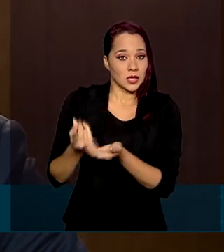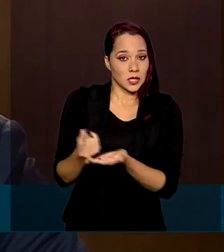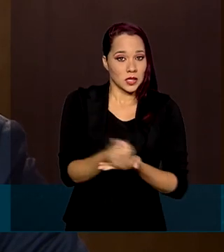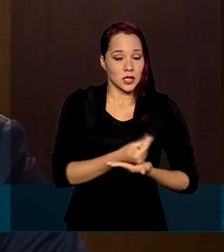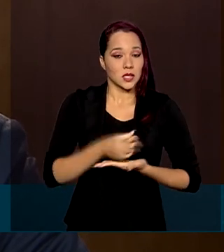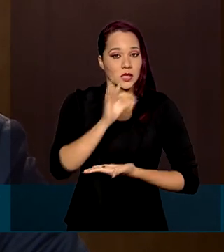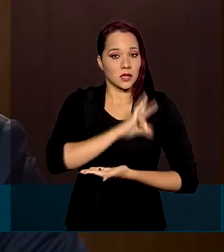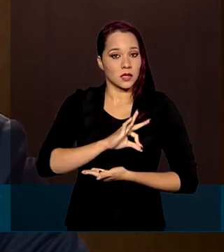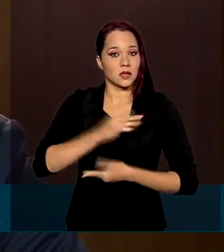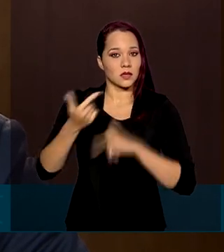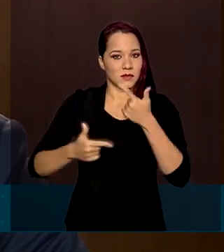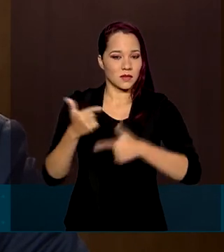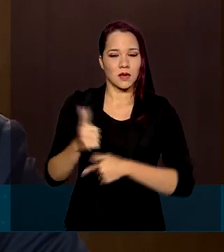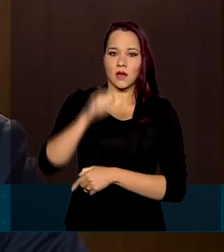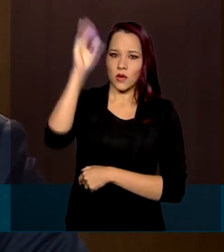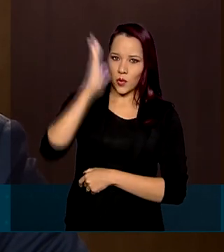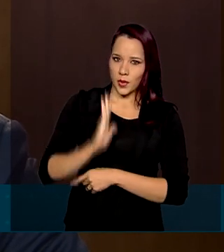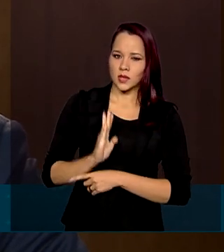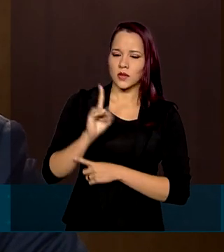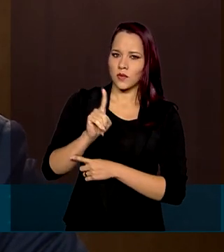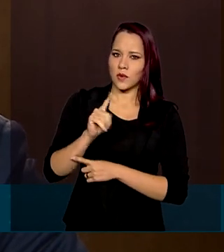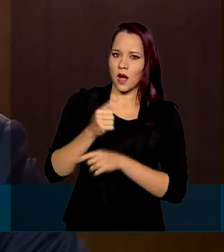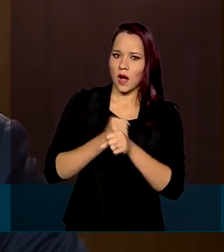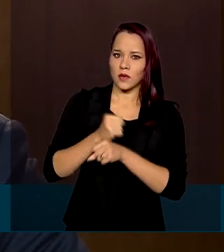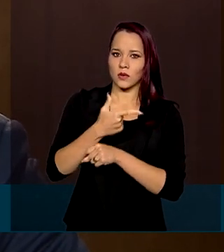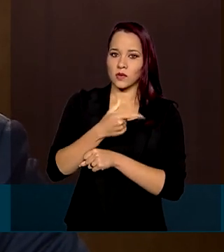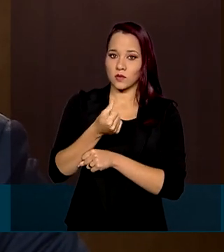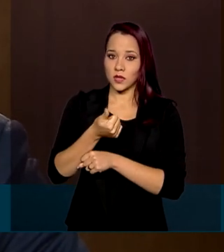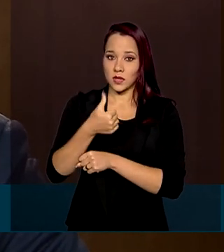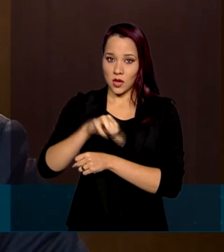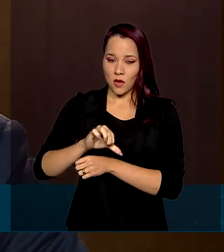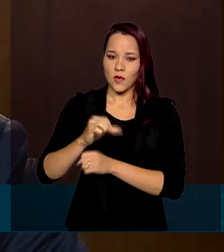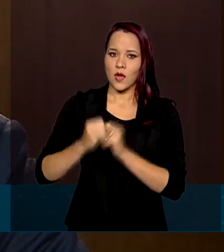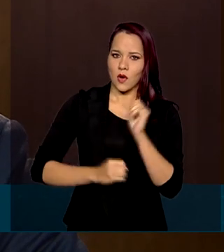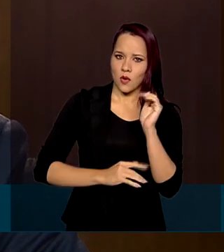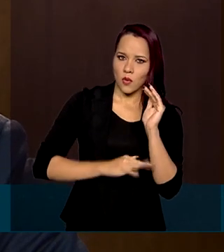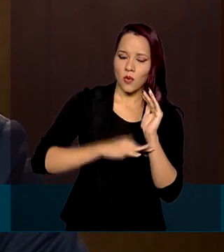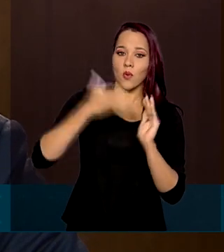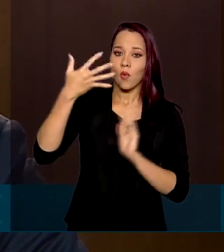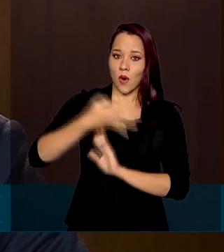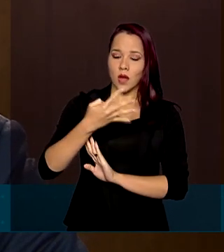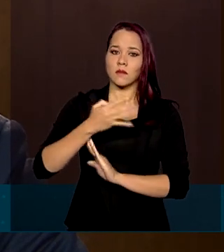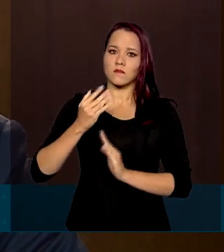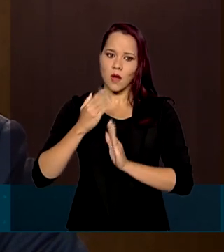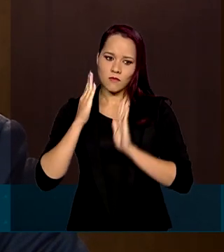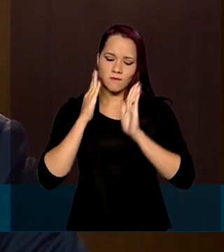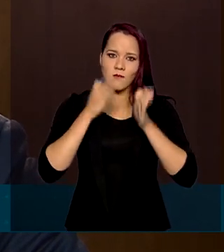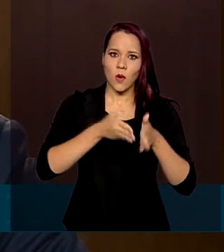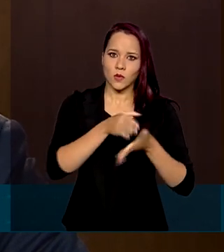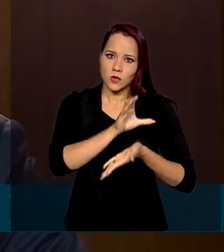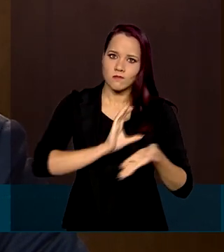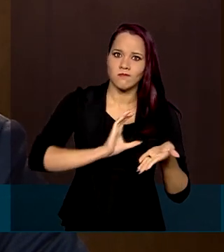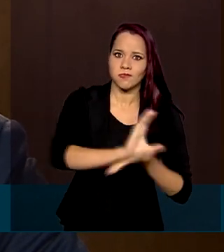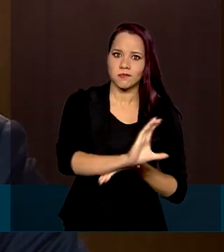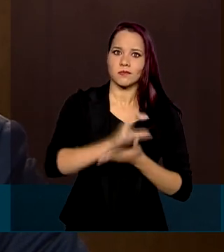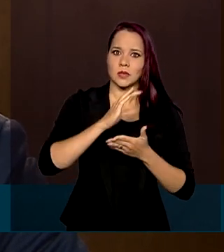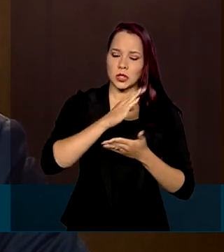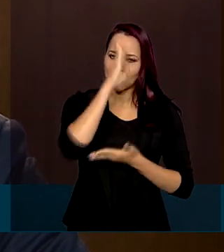renda e empregos. O Brasil foi, em 2019, o quarto maior destino de investimentos diretos em